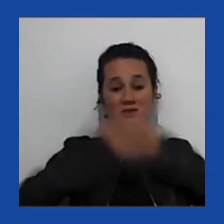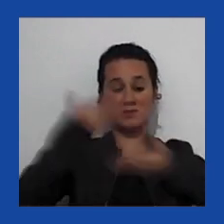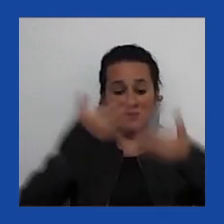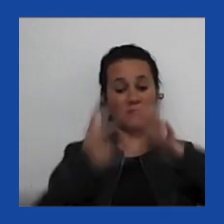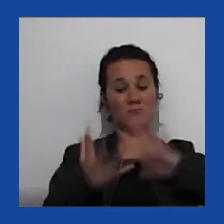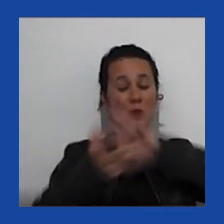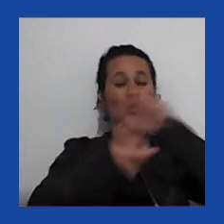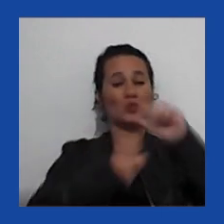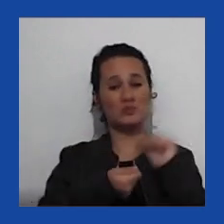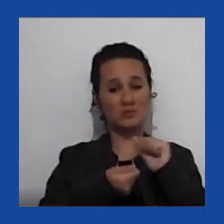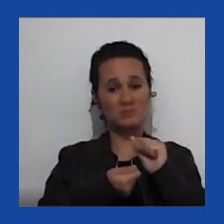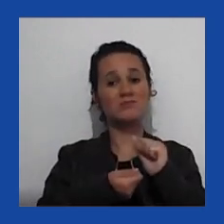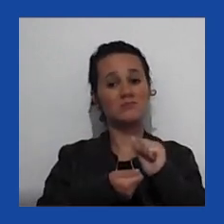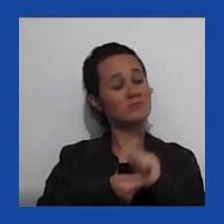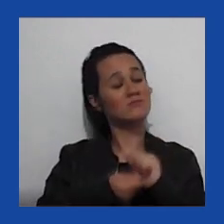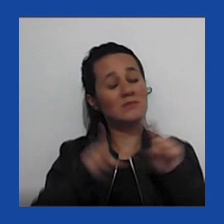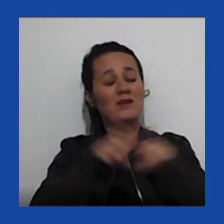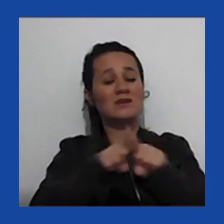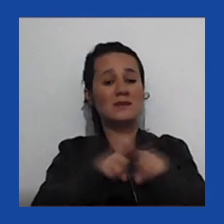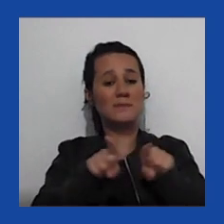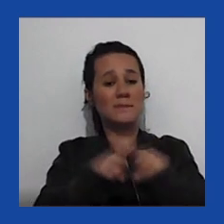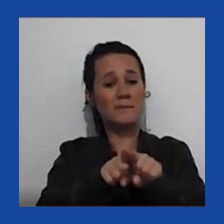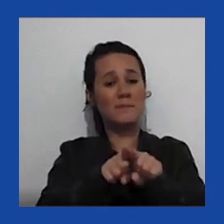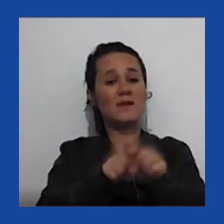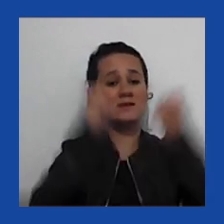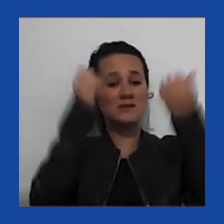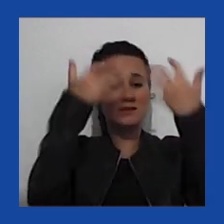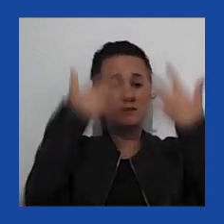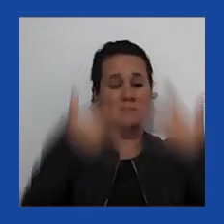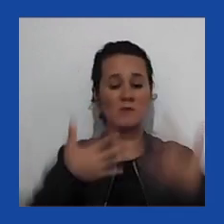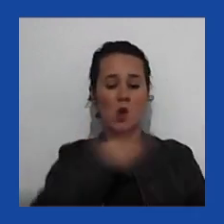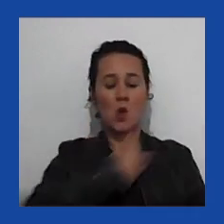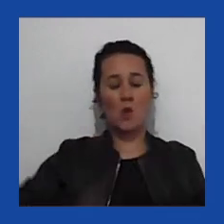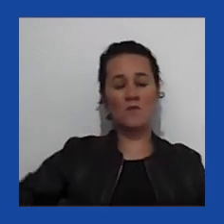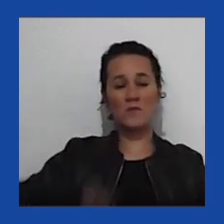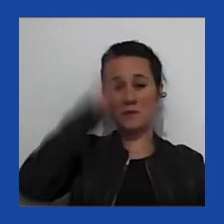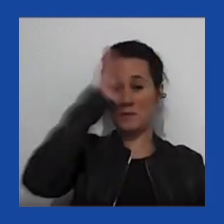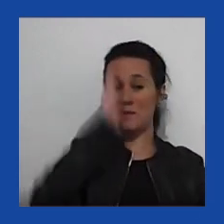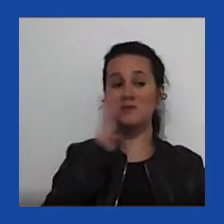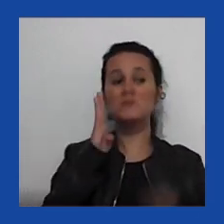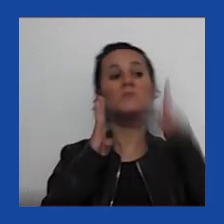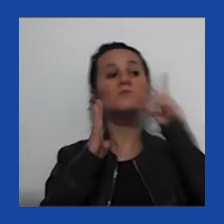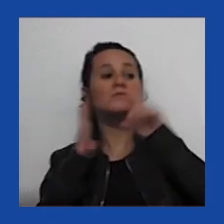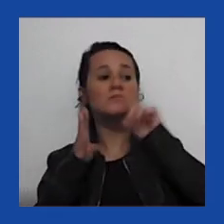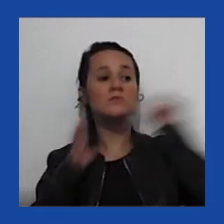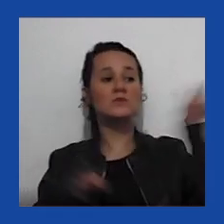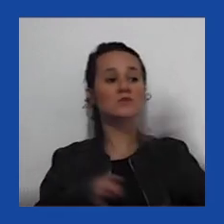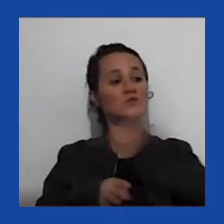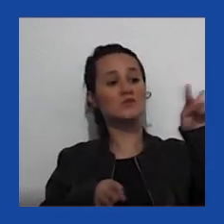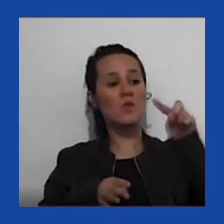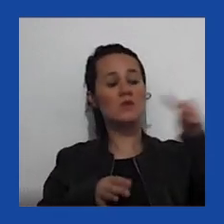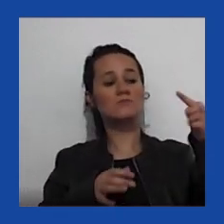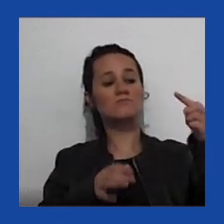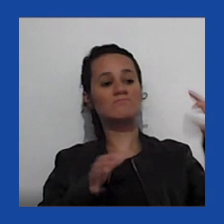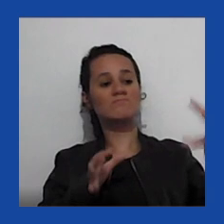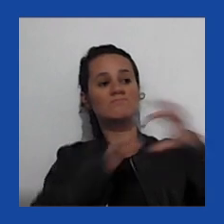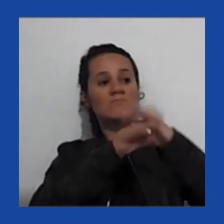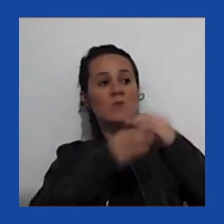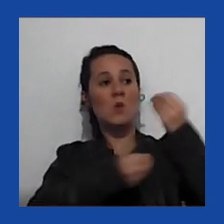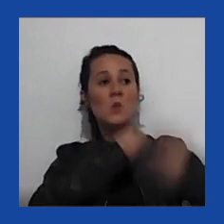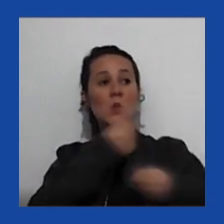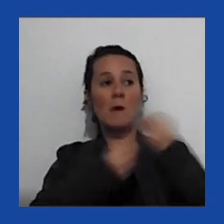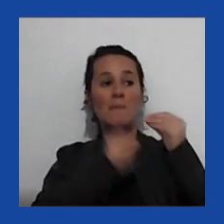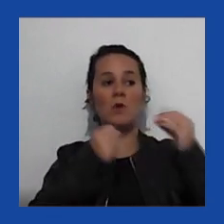também, por causa da proximidade dos governos do Brasil e dos Estados Unidos, pode ter um impacto grande